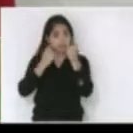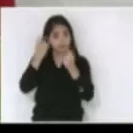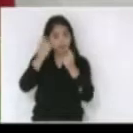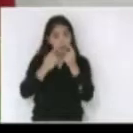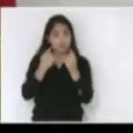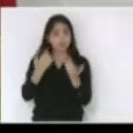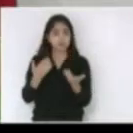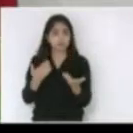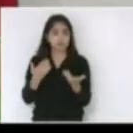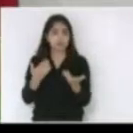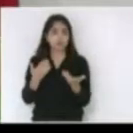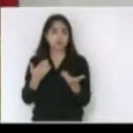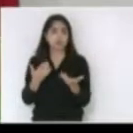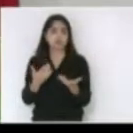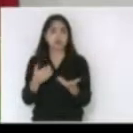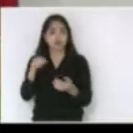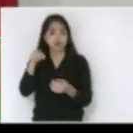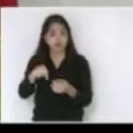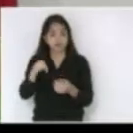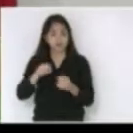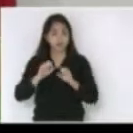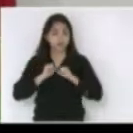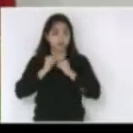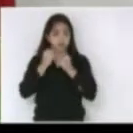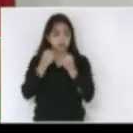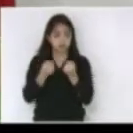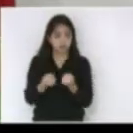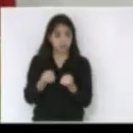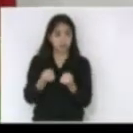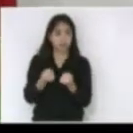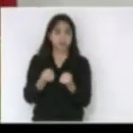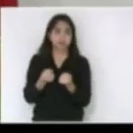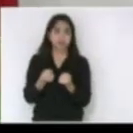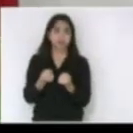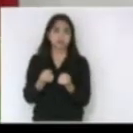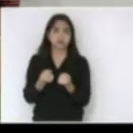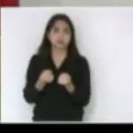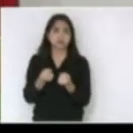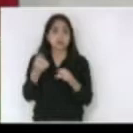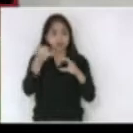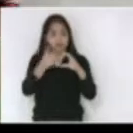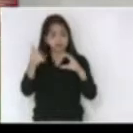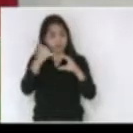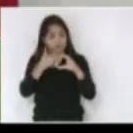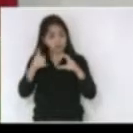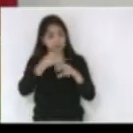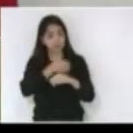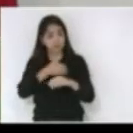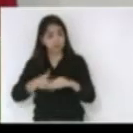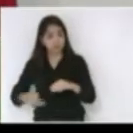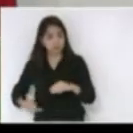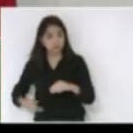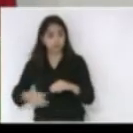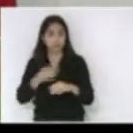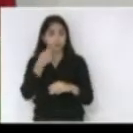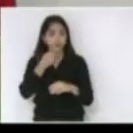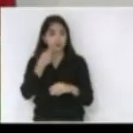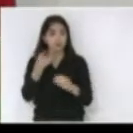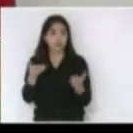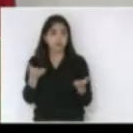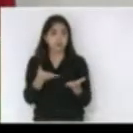presidente como nós aqui estamos defendendo a celeste pública como foi falado hoje